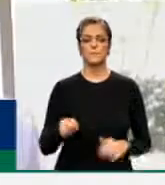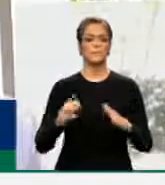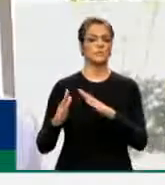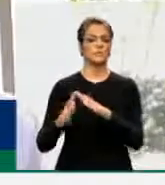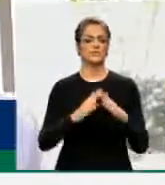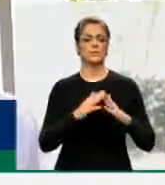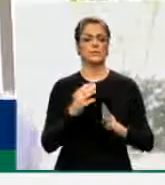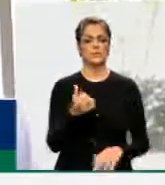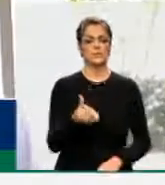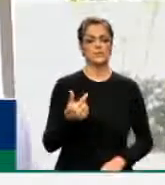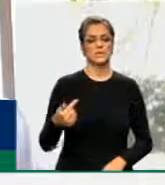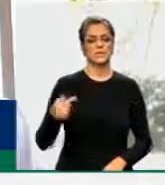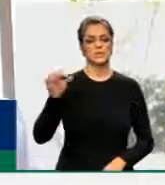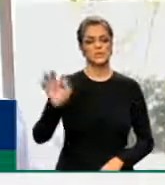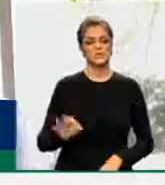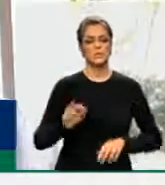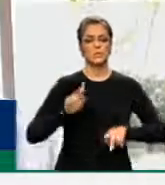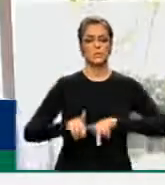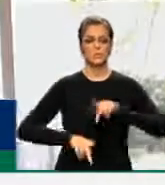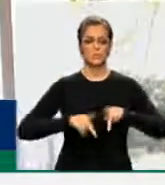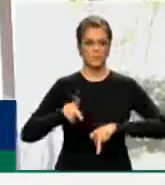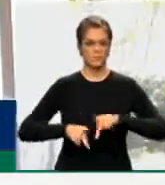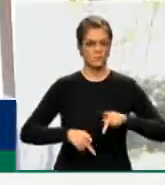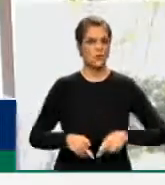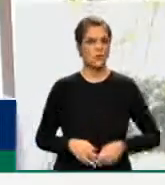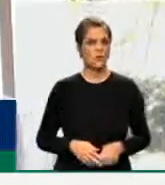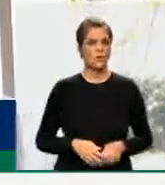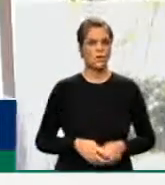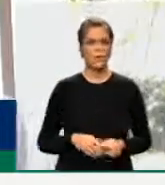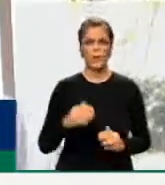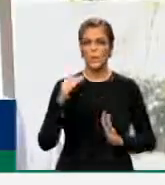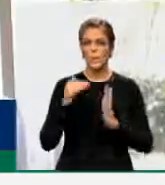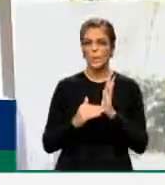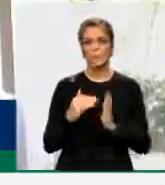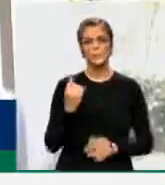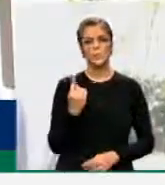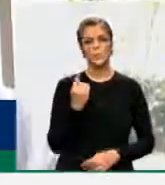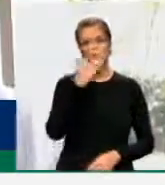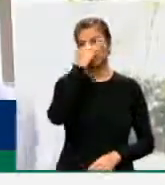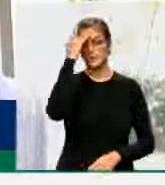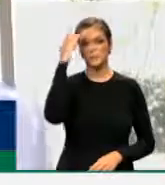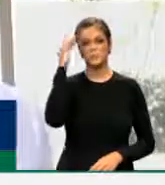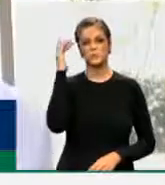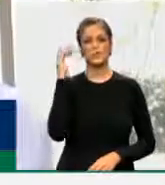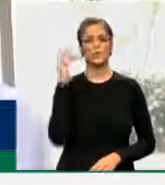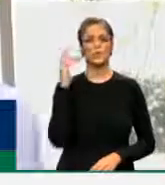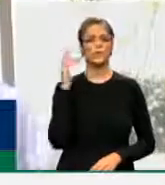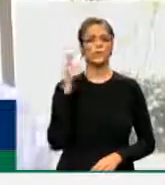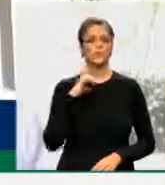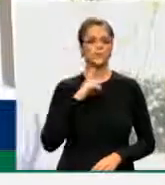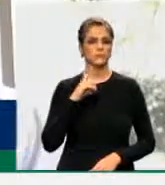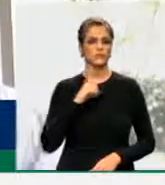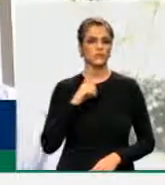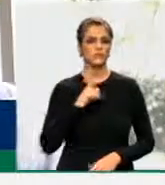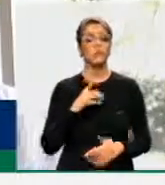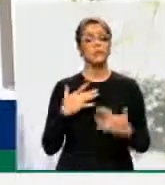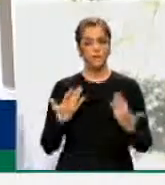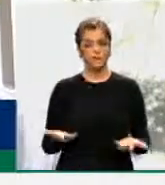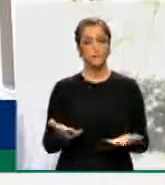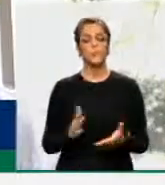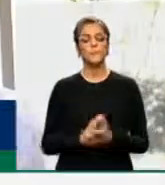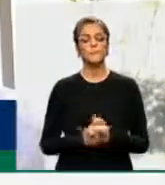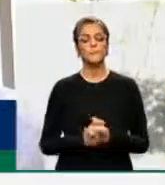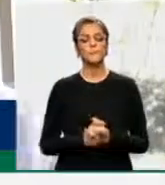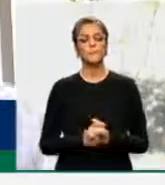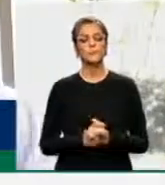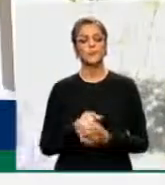São 67% da população, tem pelo menos uma pessoa beneficiada. E aí é nesse contexto que o presidente quer cortar o